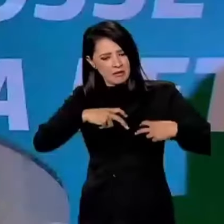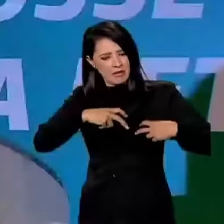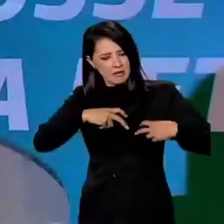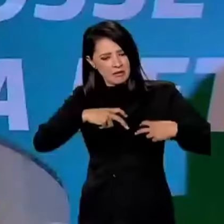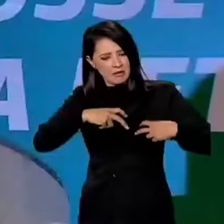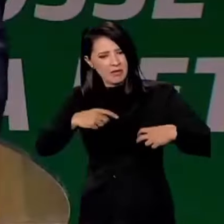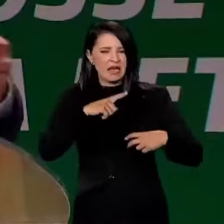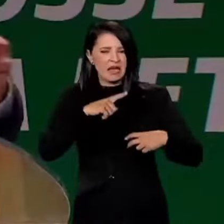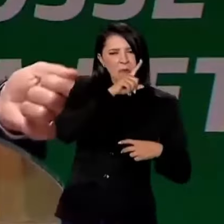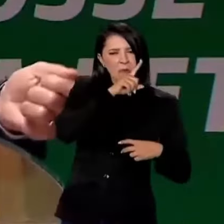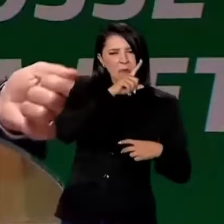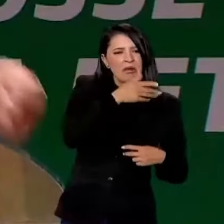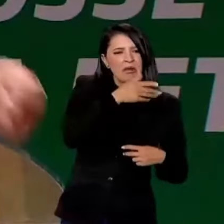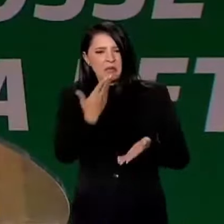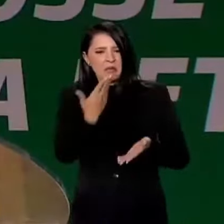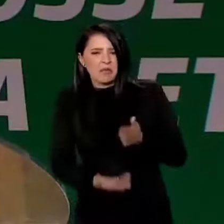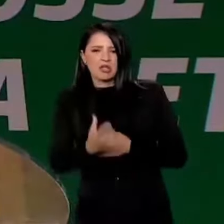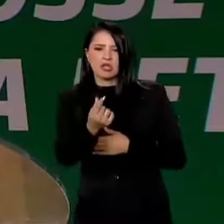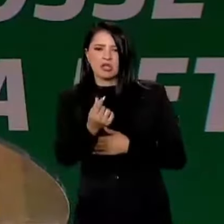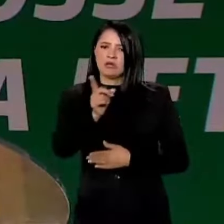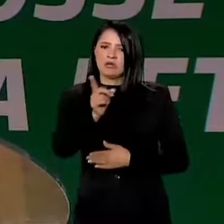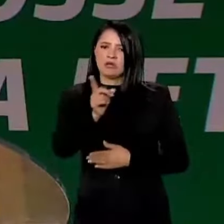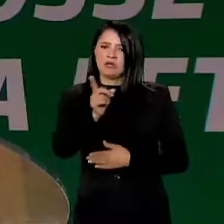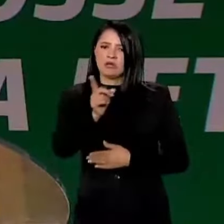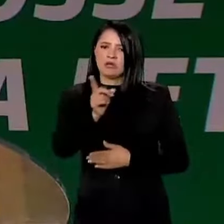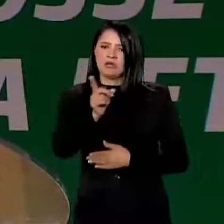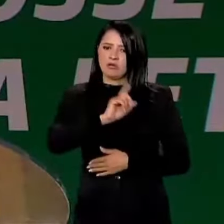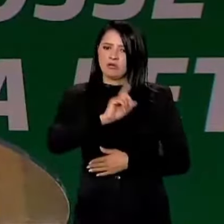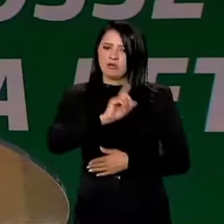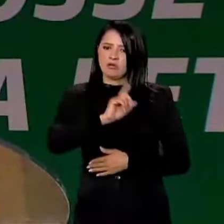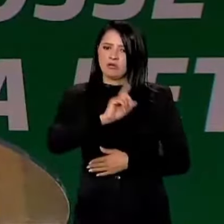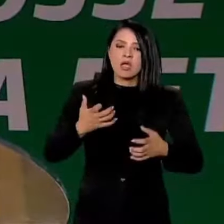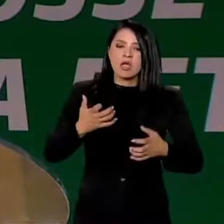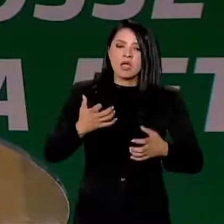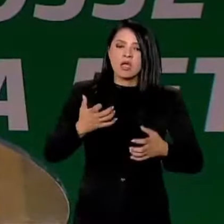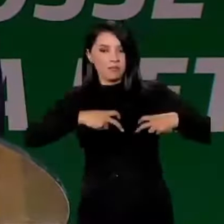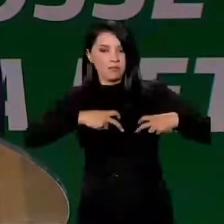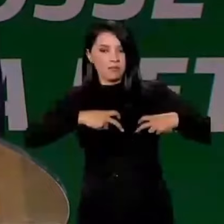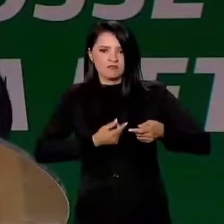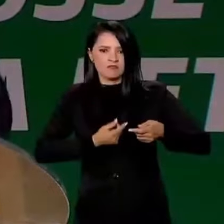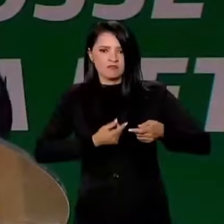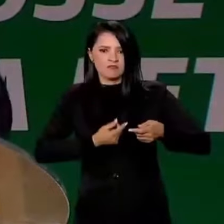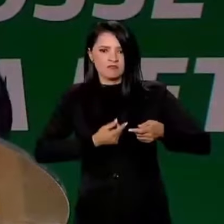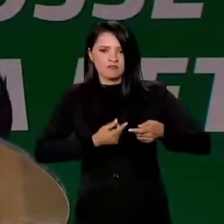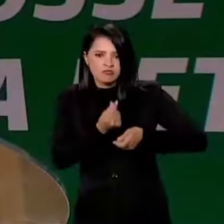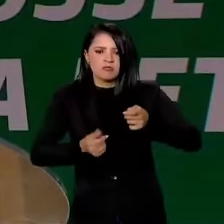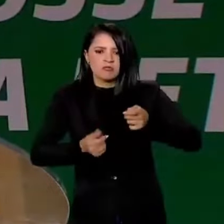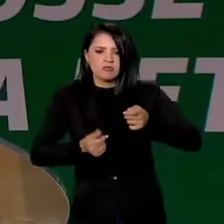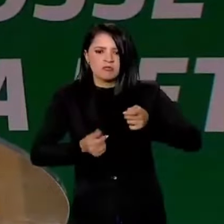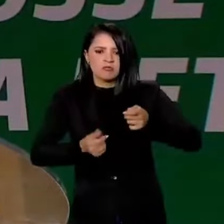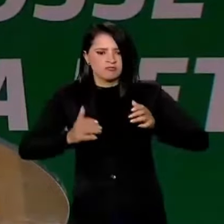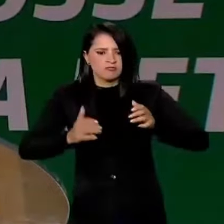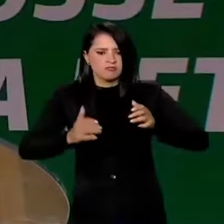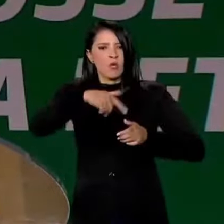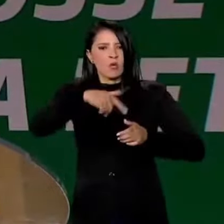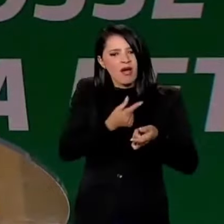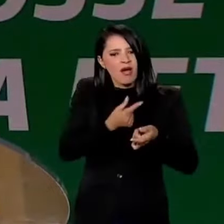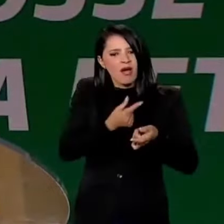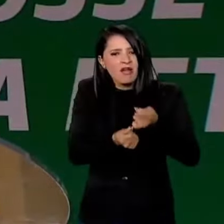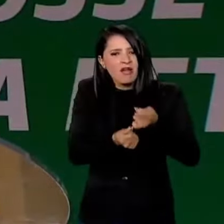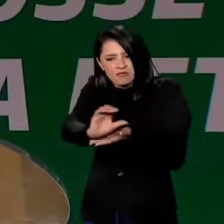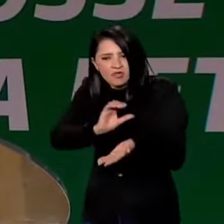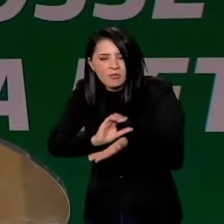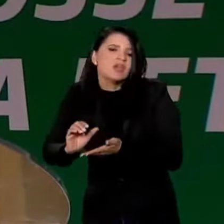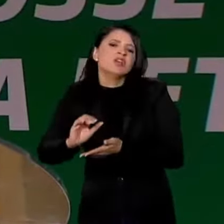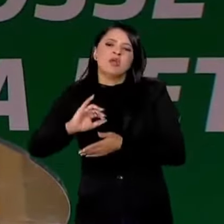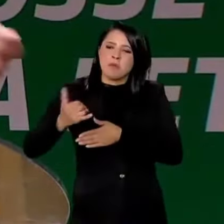deficitária e que ela perca dinheiro. Não. Eu quero a Petrobras, uma empresa lucrativa. Quanto mais lucro, mais investimento e mais imposto